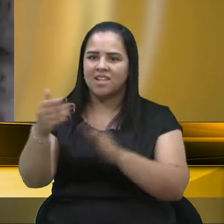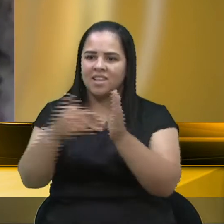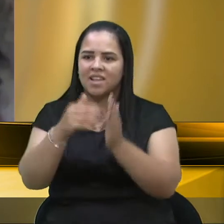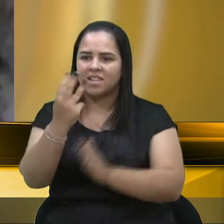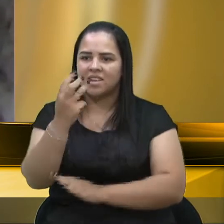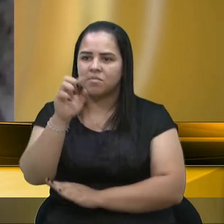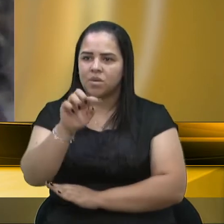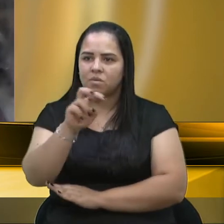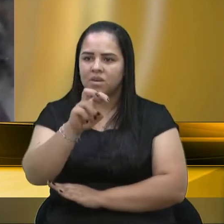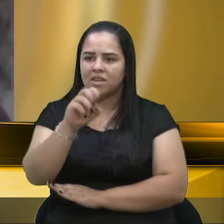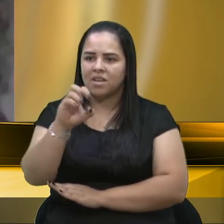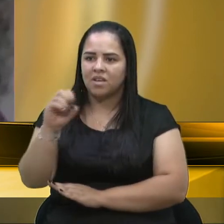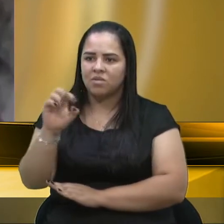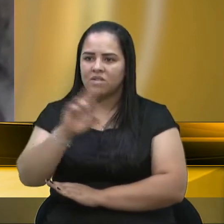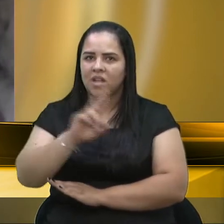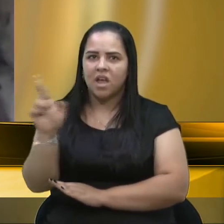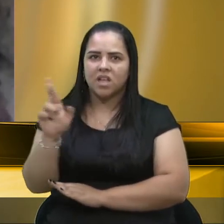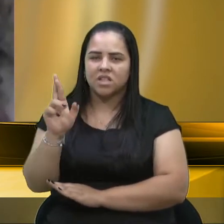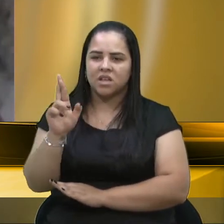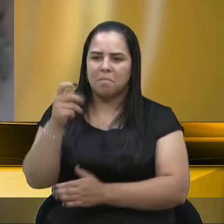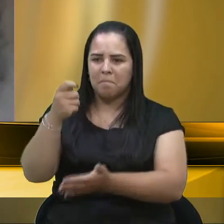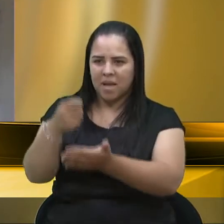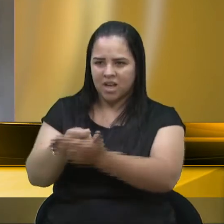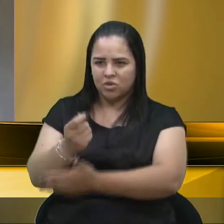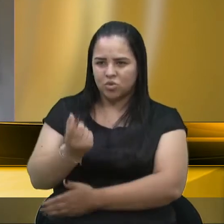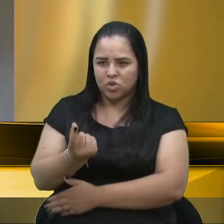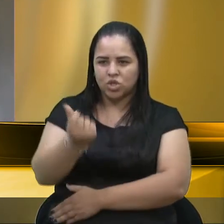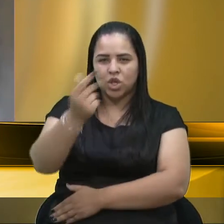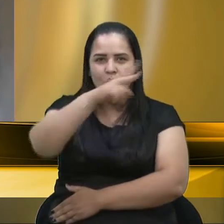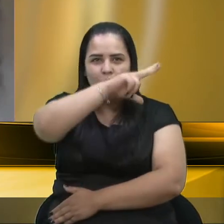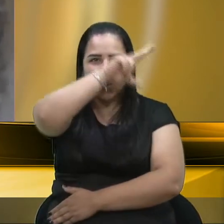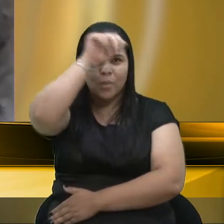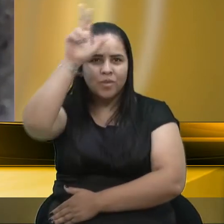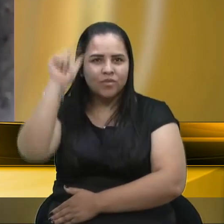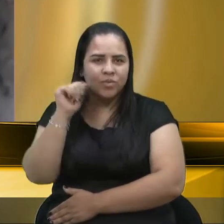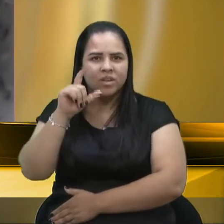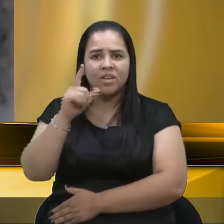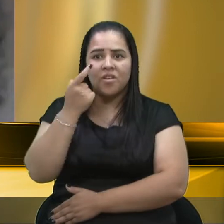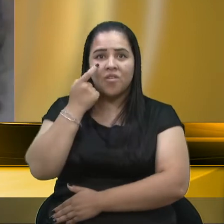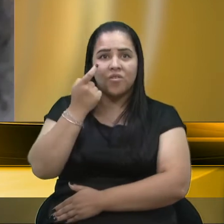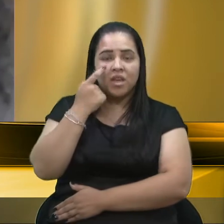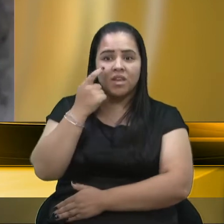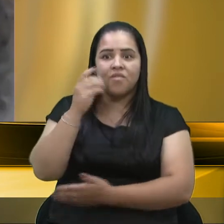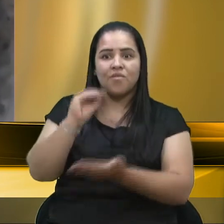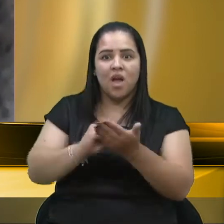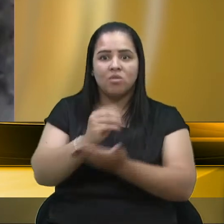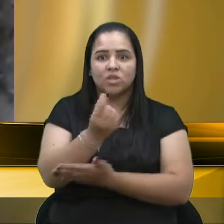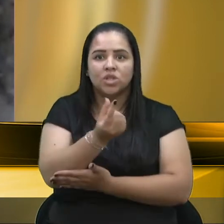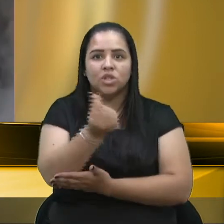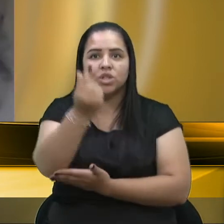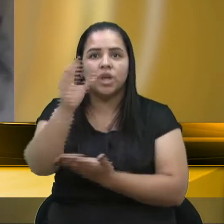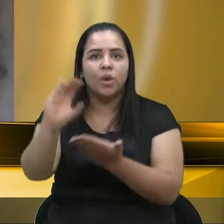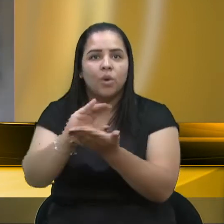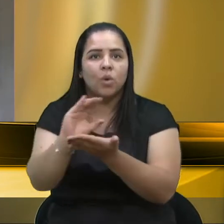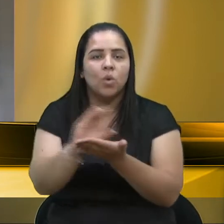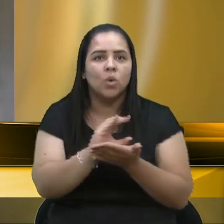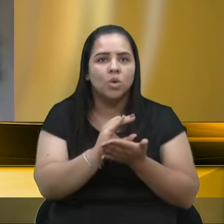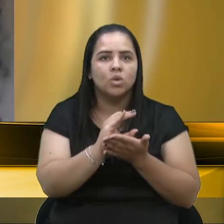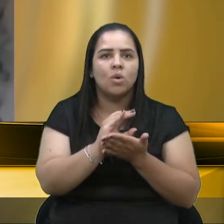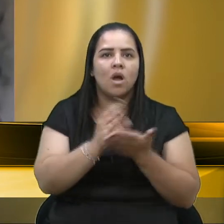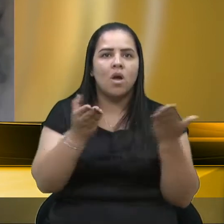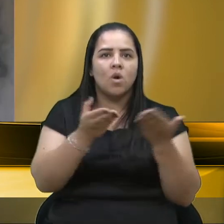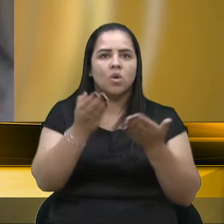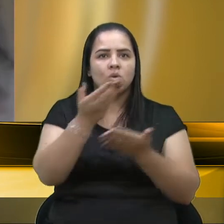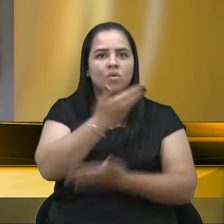pagos com dinheiro público em um momento onde a gente vê que a escassez de recursos se faz presente no governo do